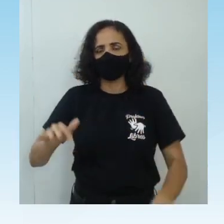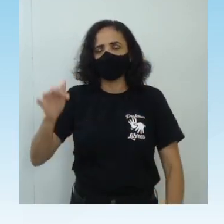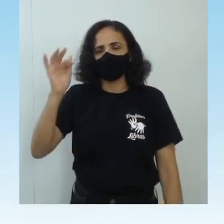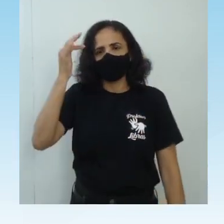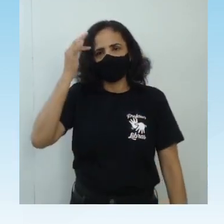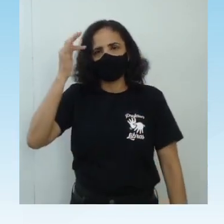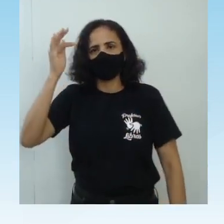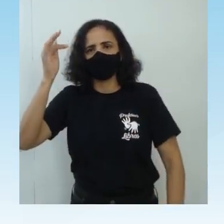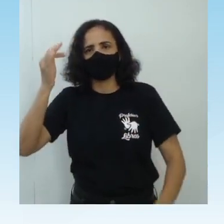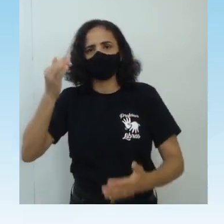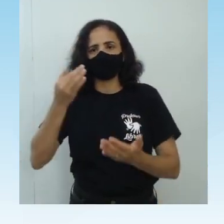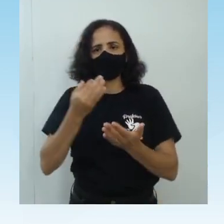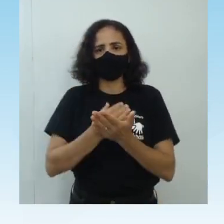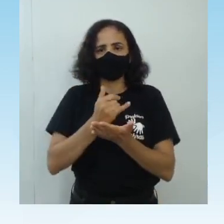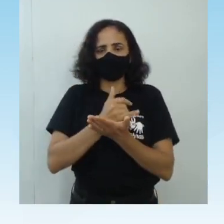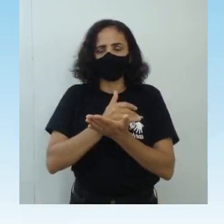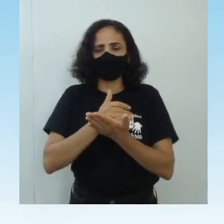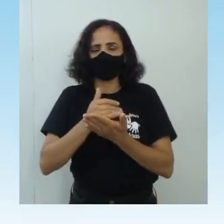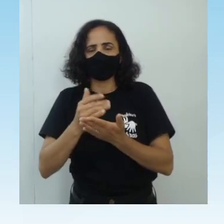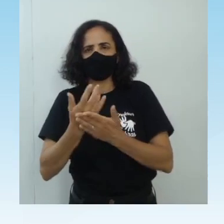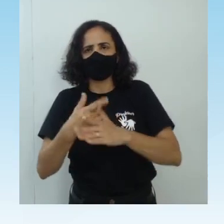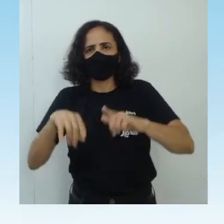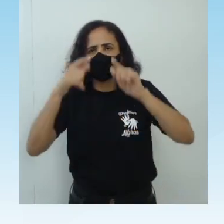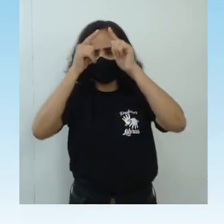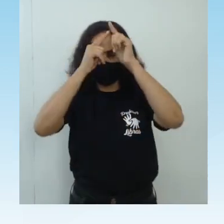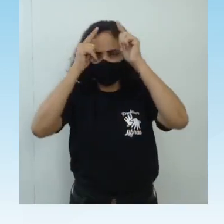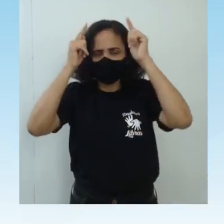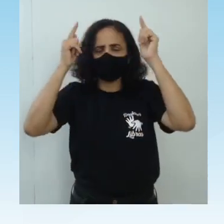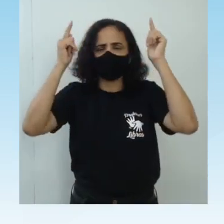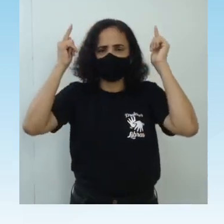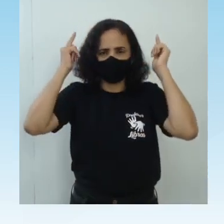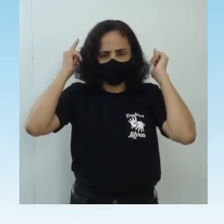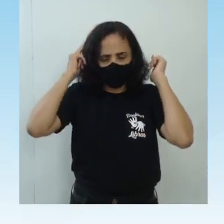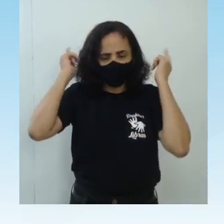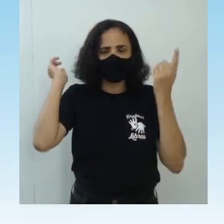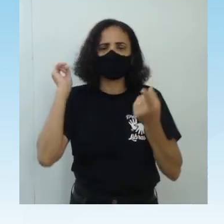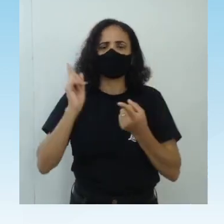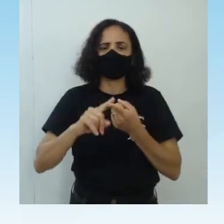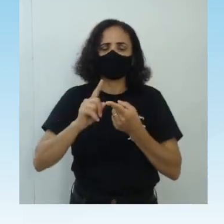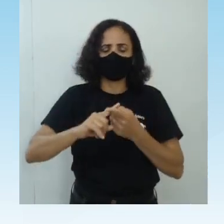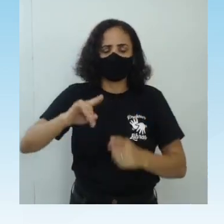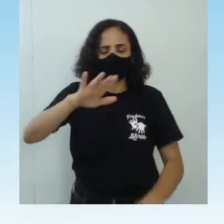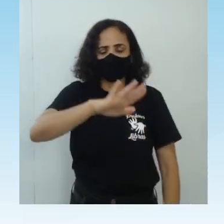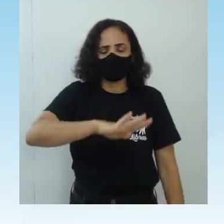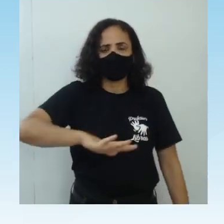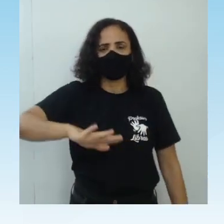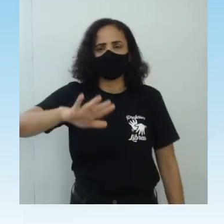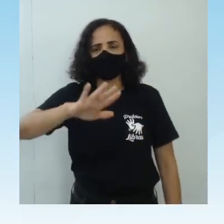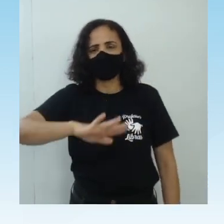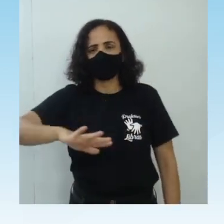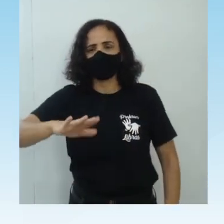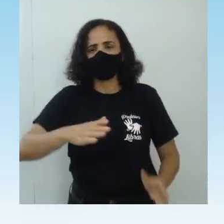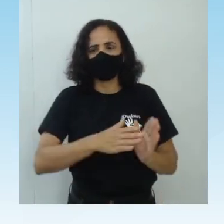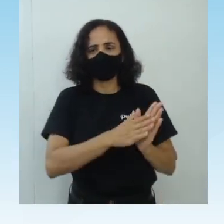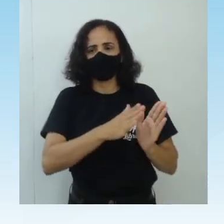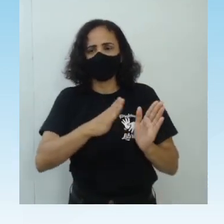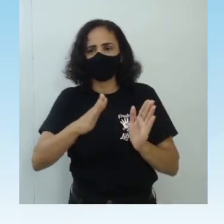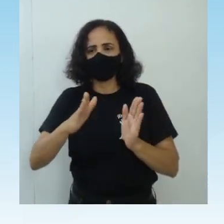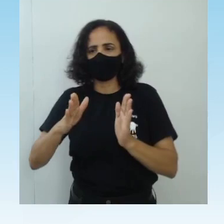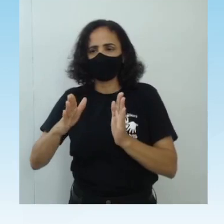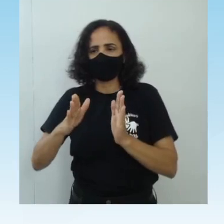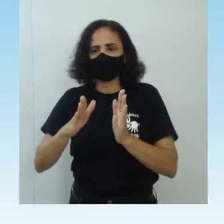não na Grécia propriamente dita mas nas colônias gregas do Oriente do Ocidente a saber na Jônia na Magna